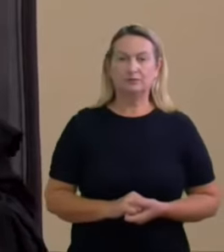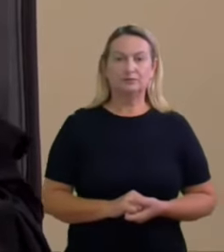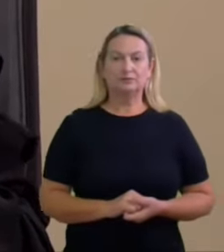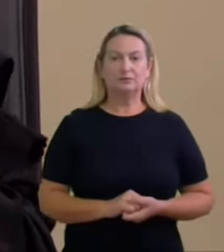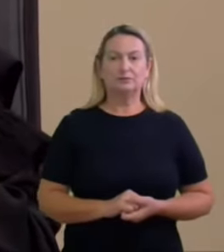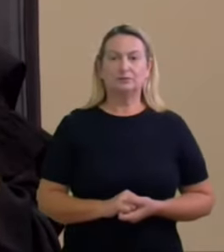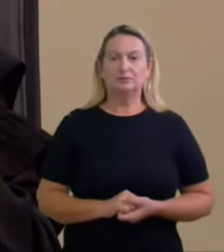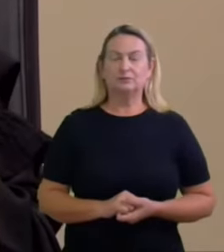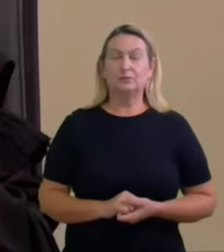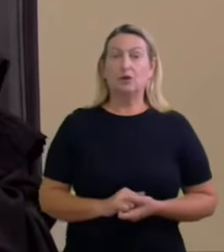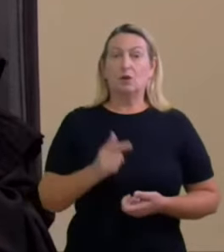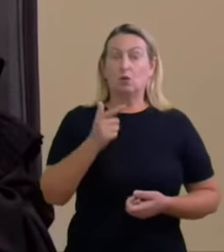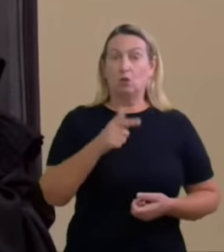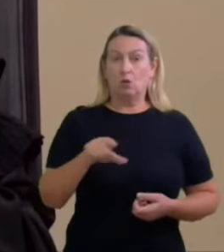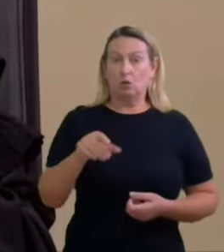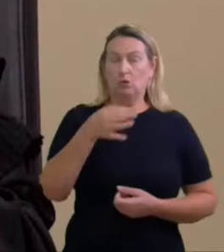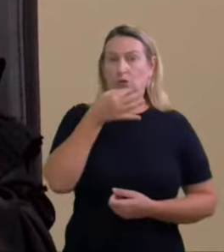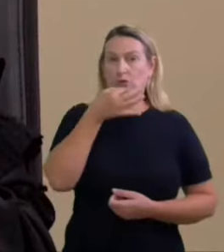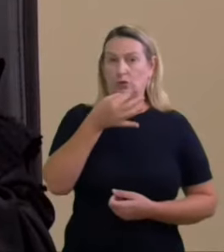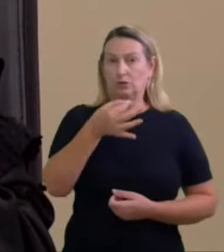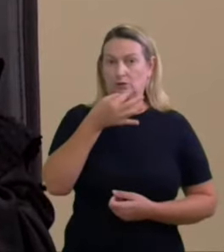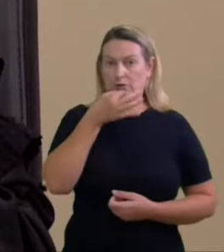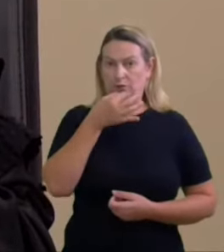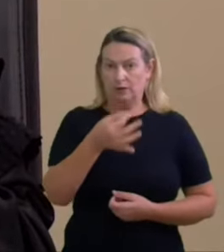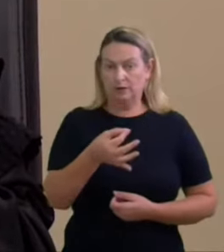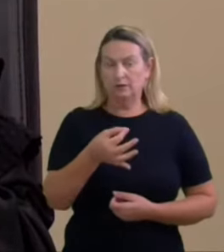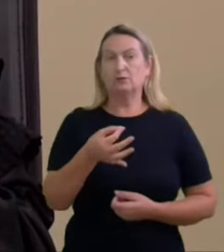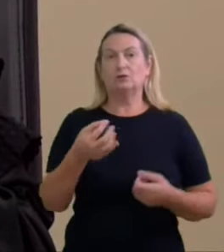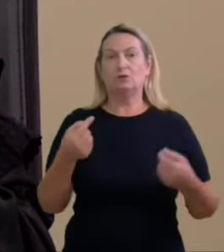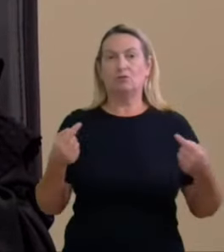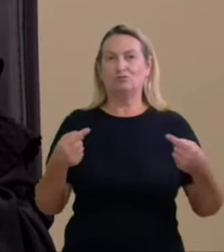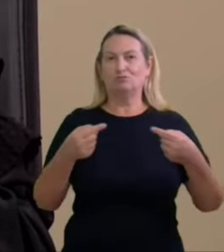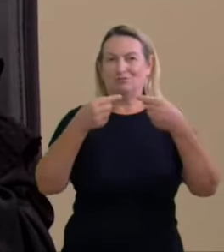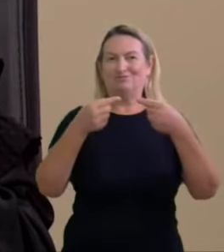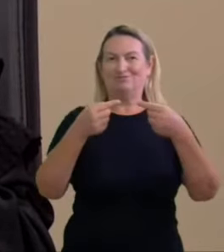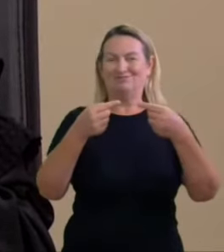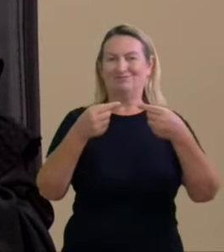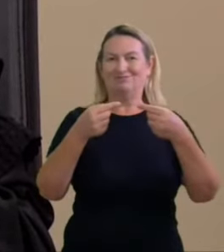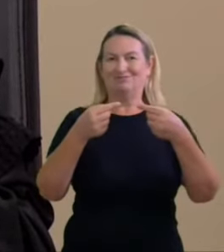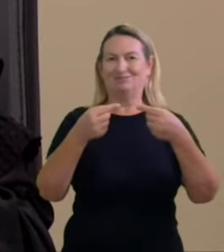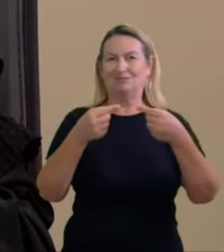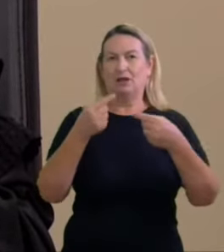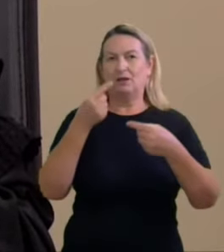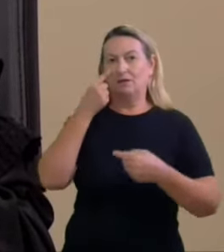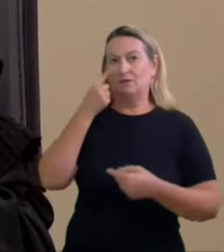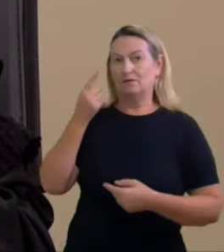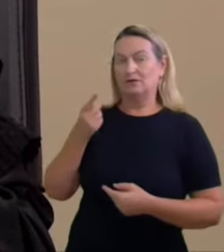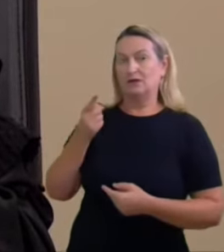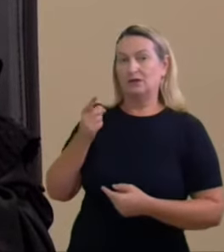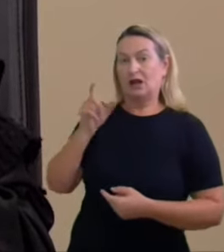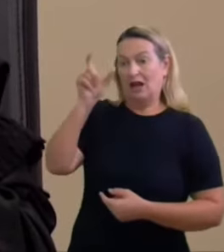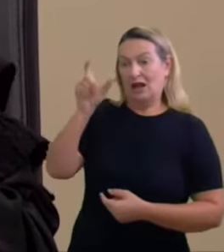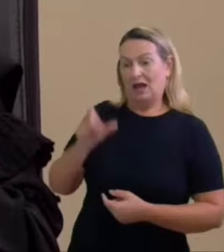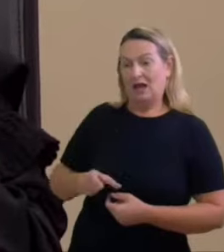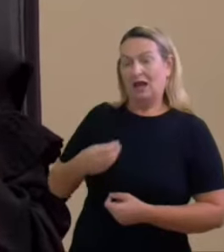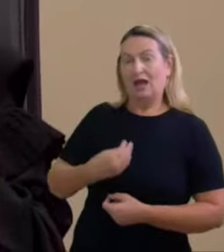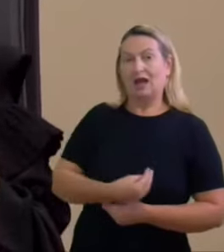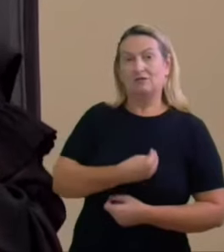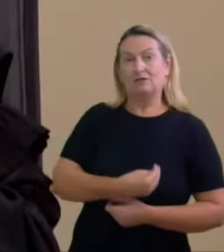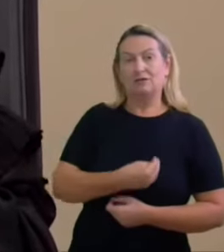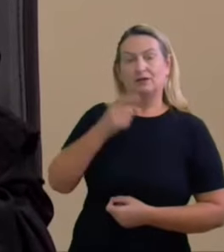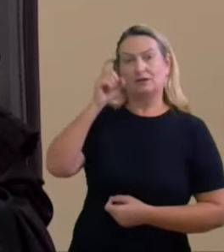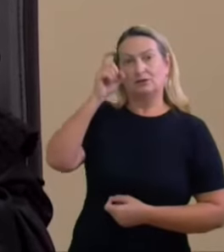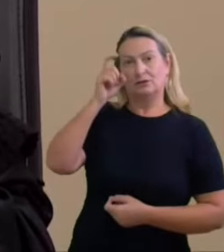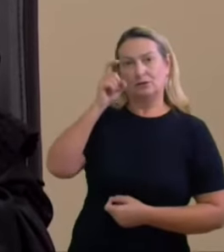outro argumento trazido pela respeitosa divergência buscando desatrelar a biografia de Sérgio Moro de sua vitória nas urnas foi o seguinte vou abrir aspas